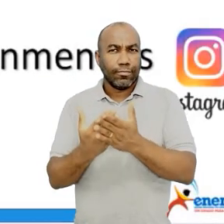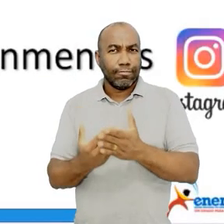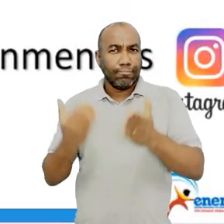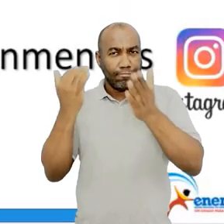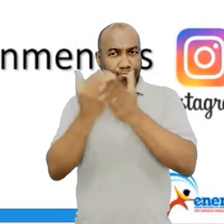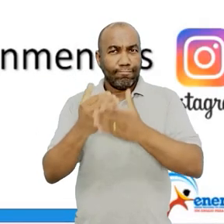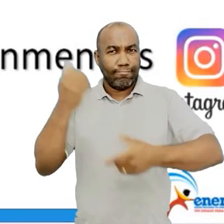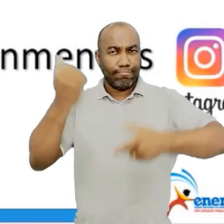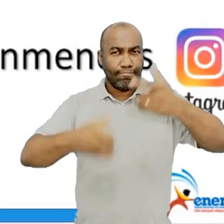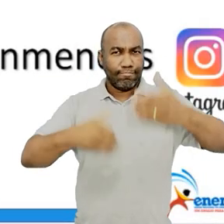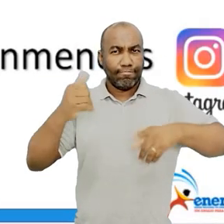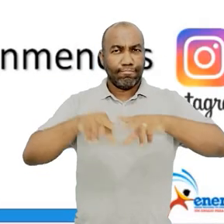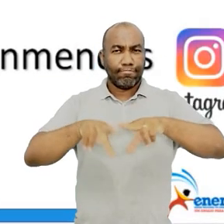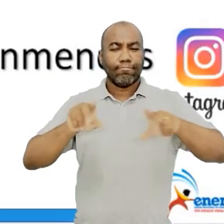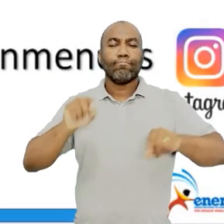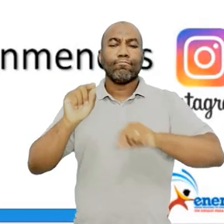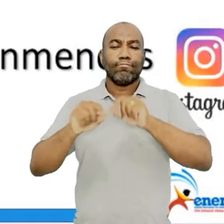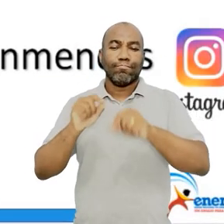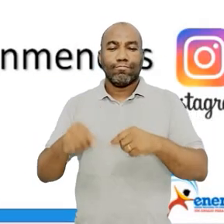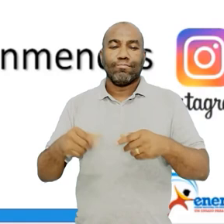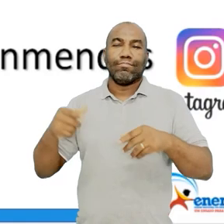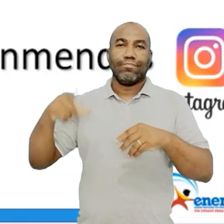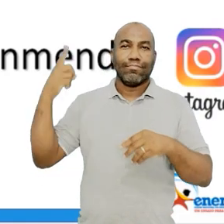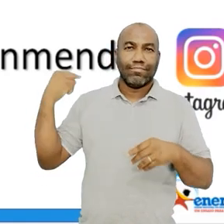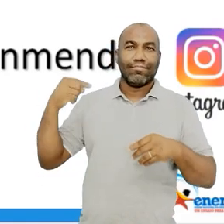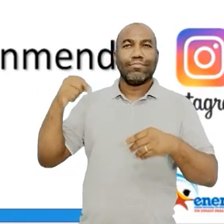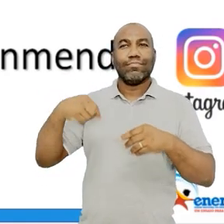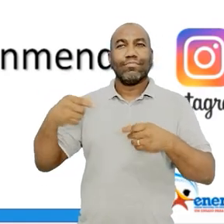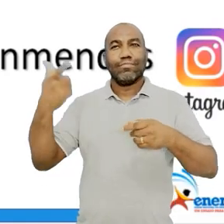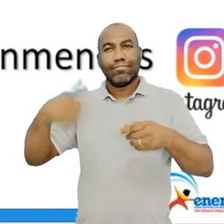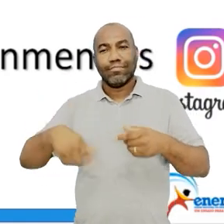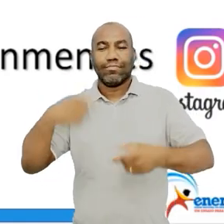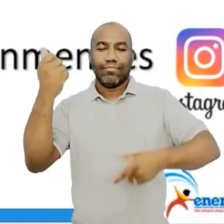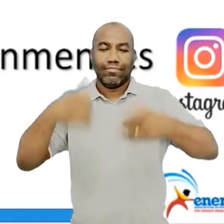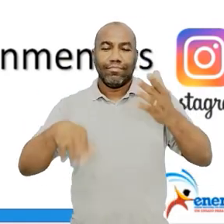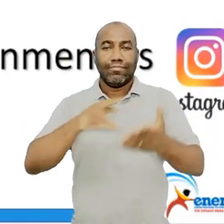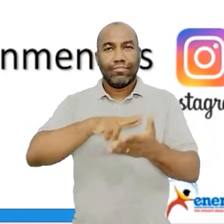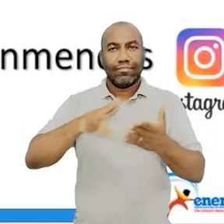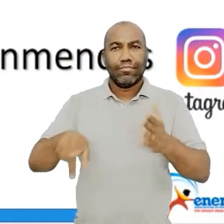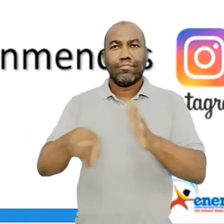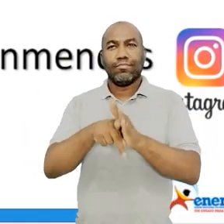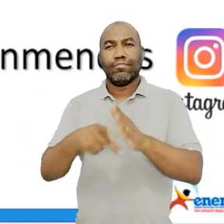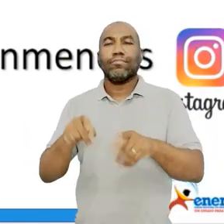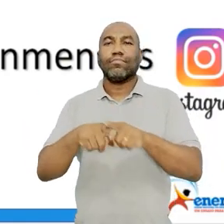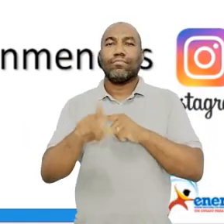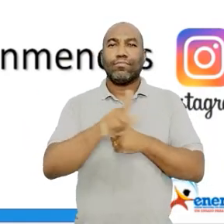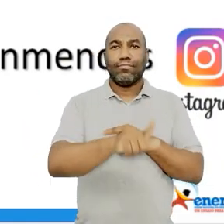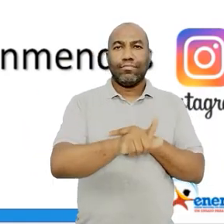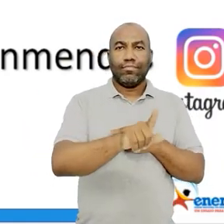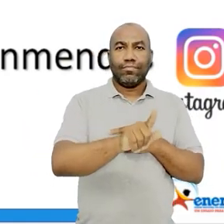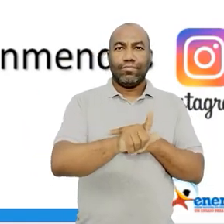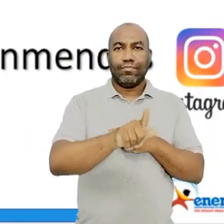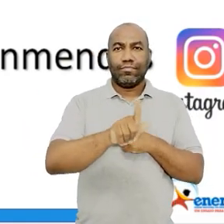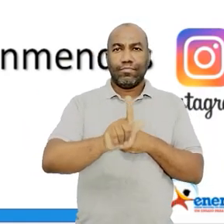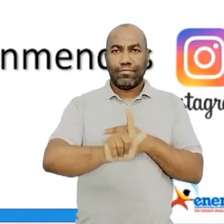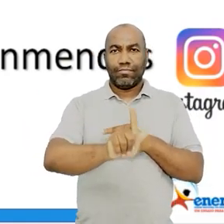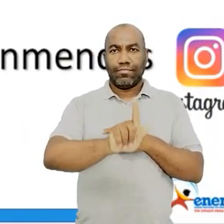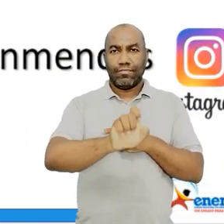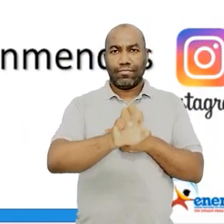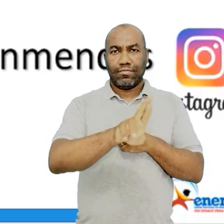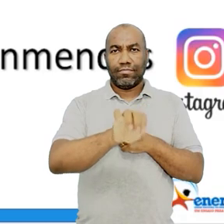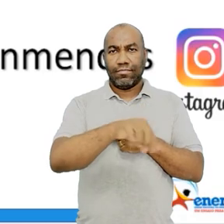esse assunto que é tão importante que acabamos de estudar a geração de 22 com questões